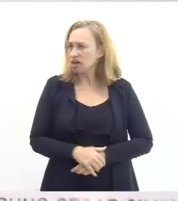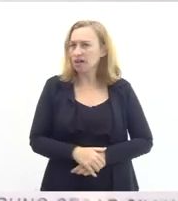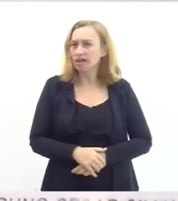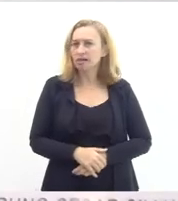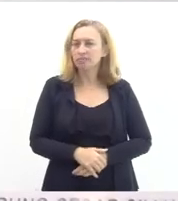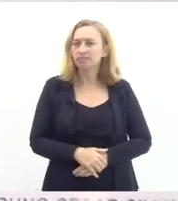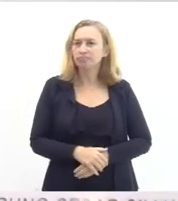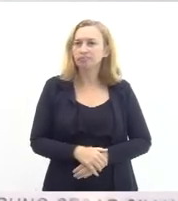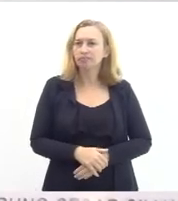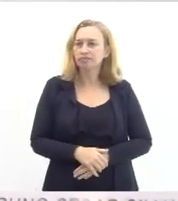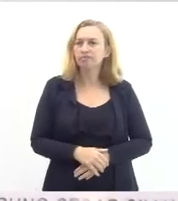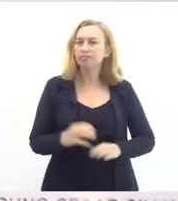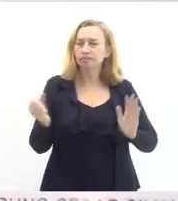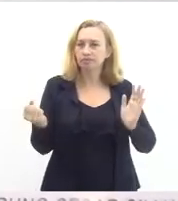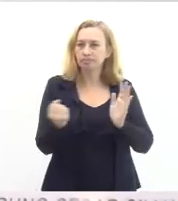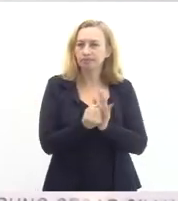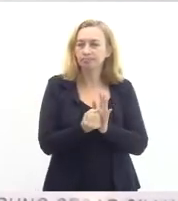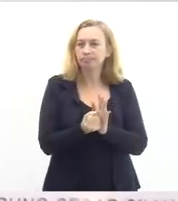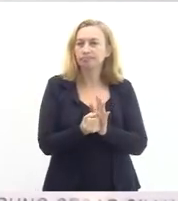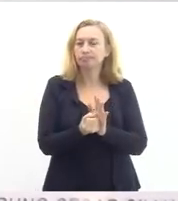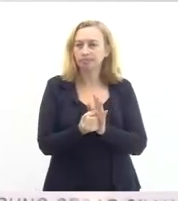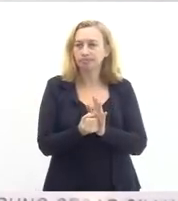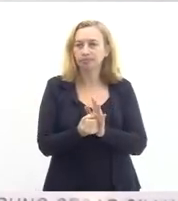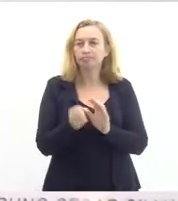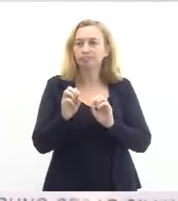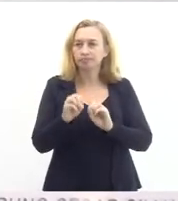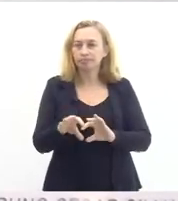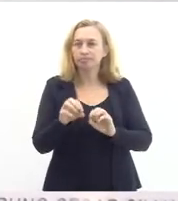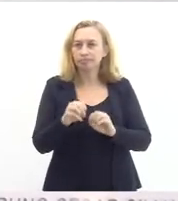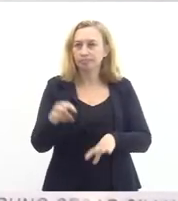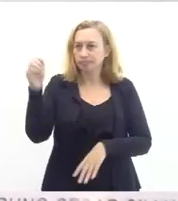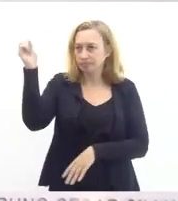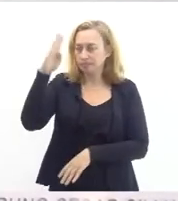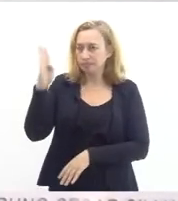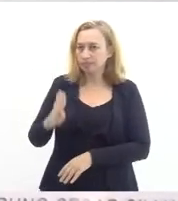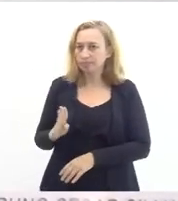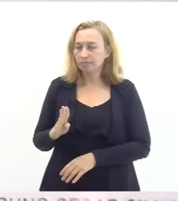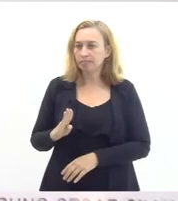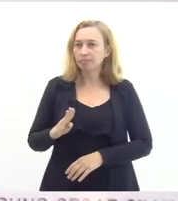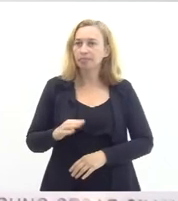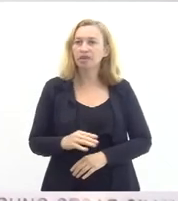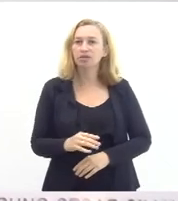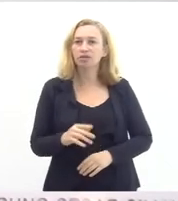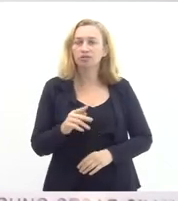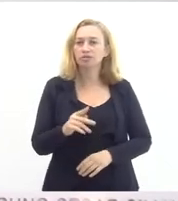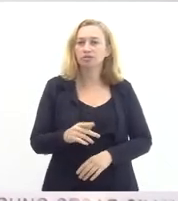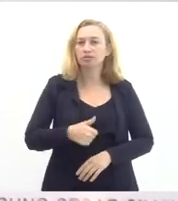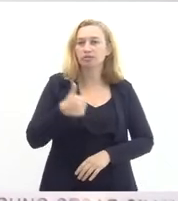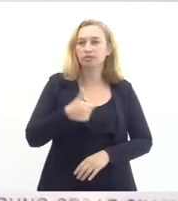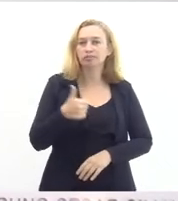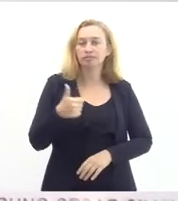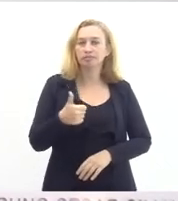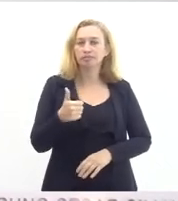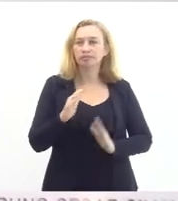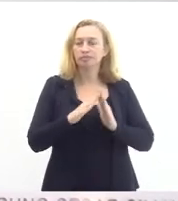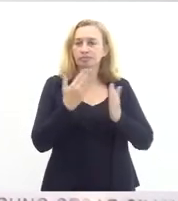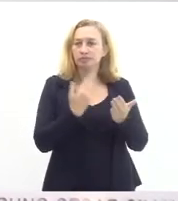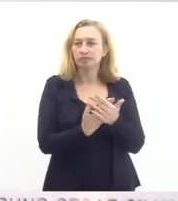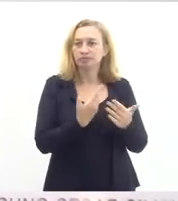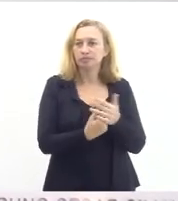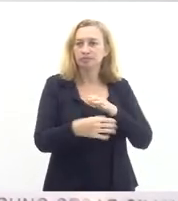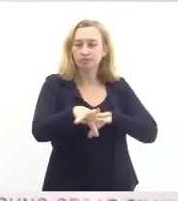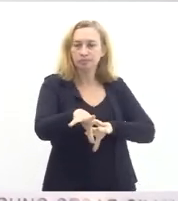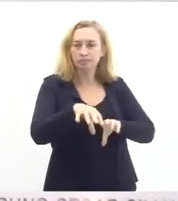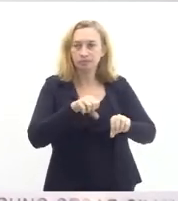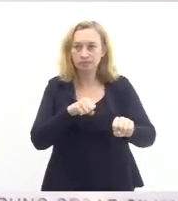patrimônio da educação brasileira primeira escola de formação de professores instituída ainda na época do